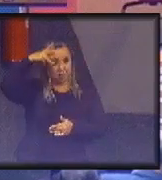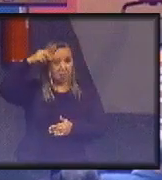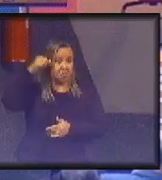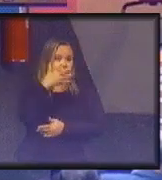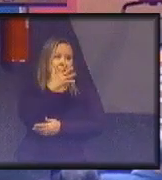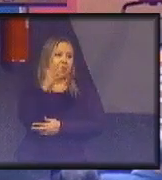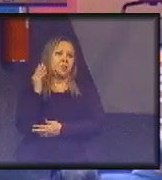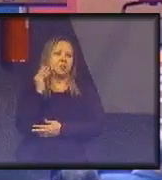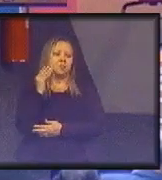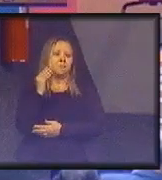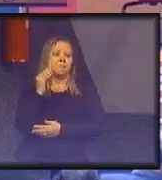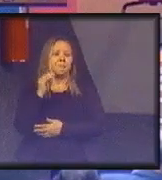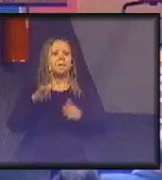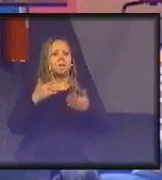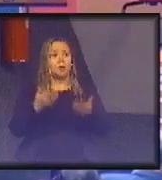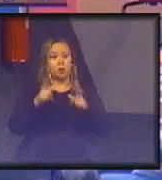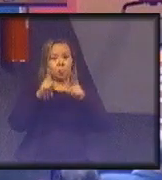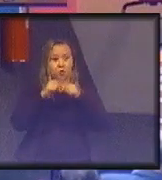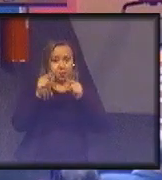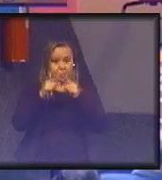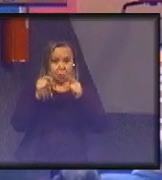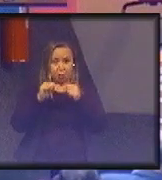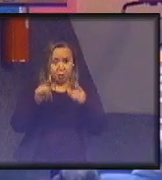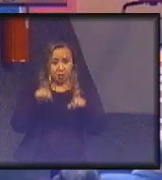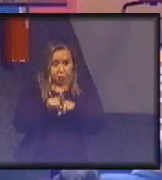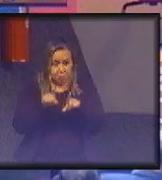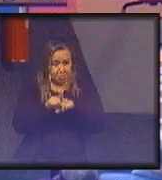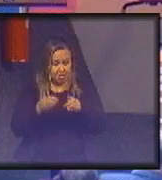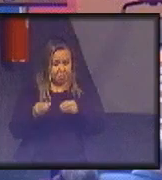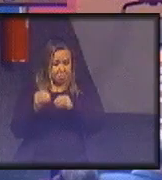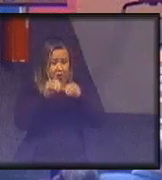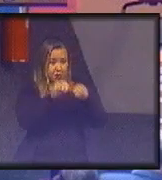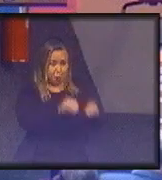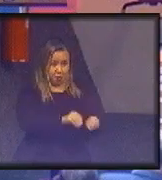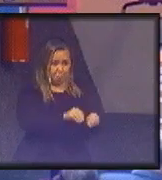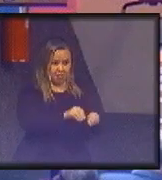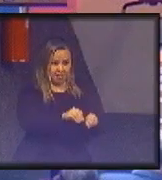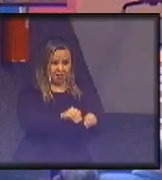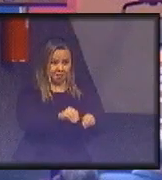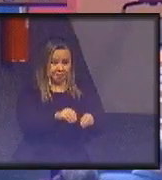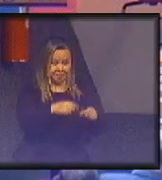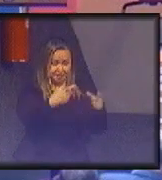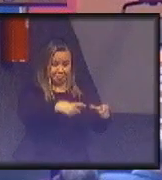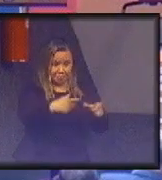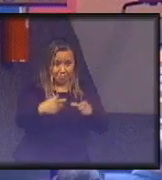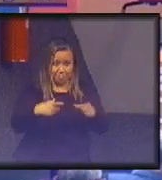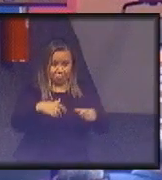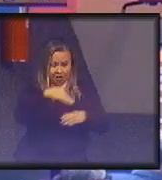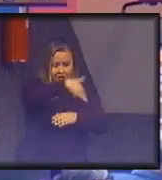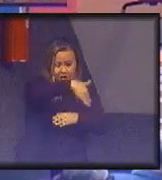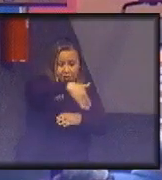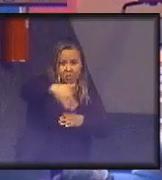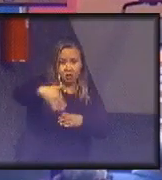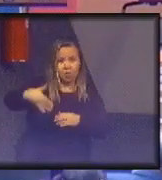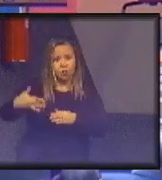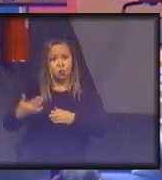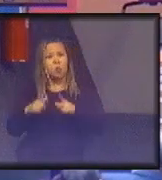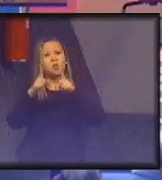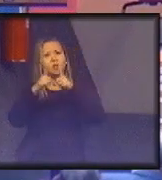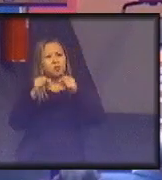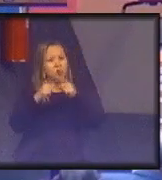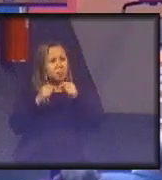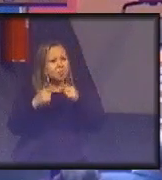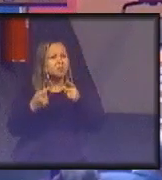Aqui, em Brasília, também a ocupação ilegal no entorno de Brasília foi dramática. Acho que vocês estão